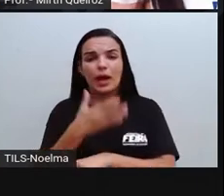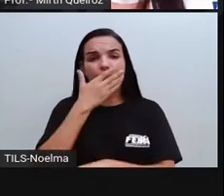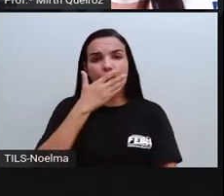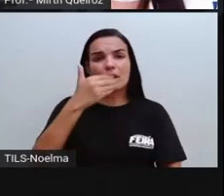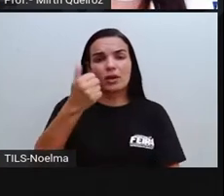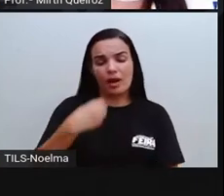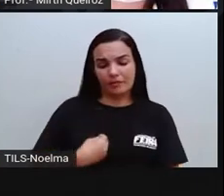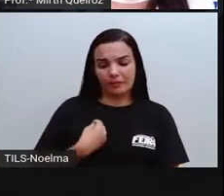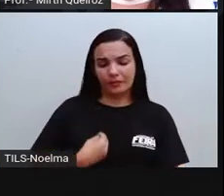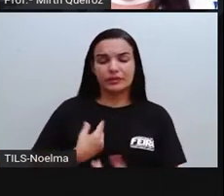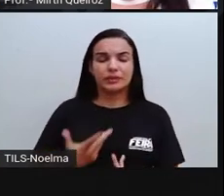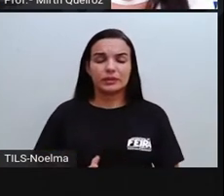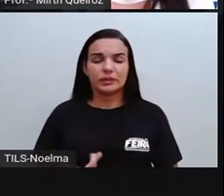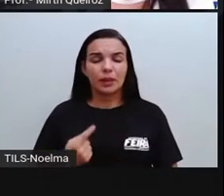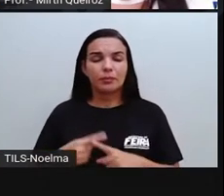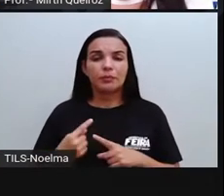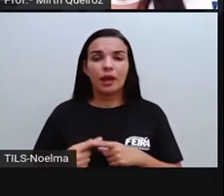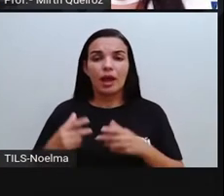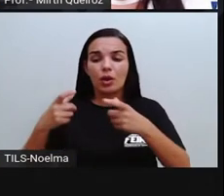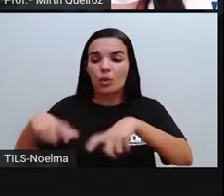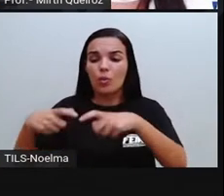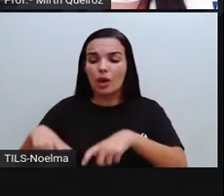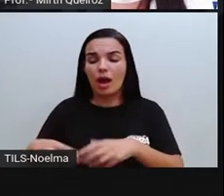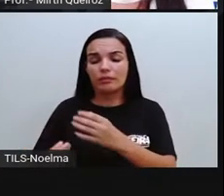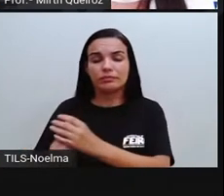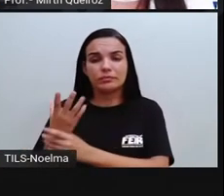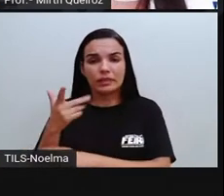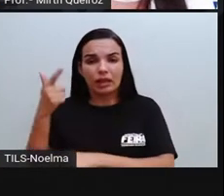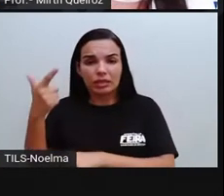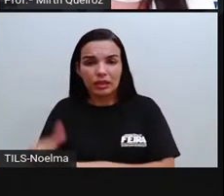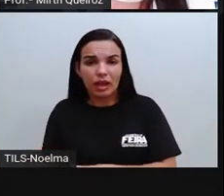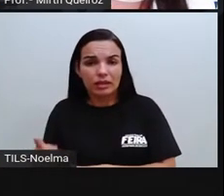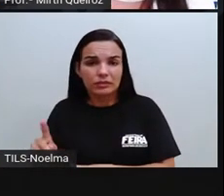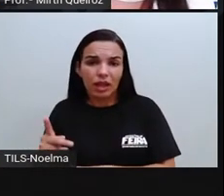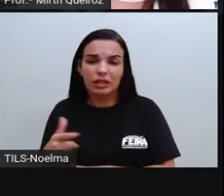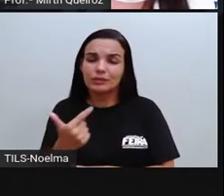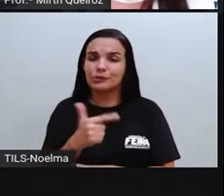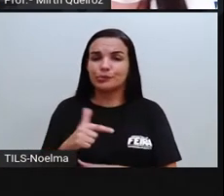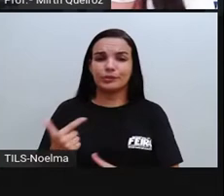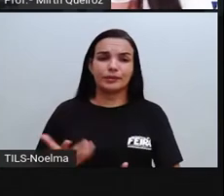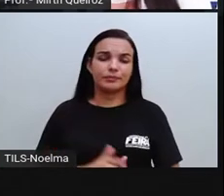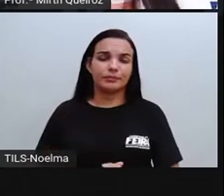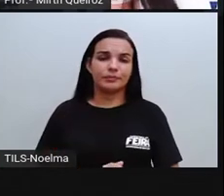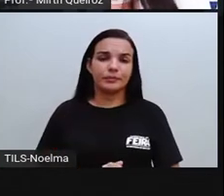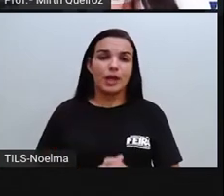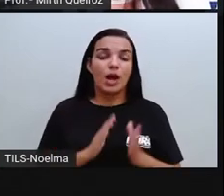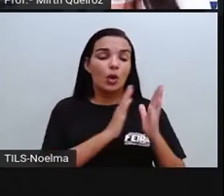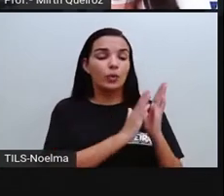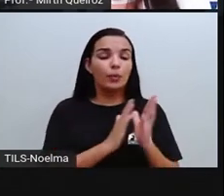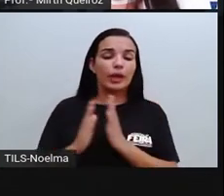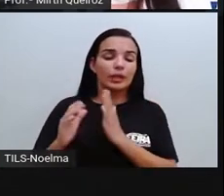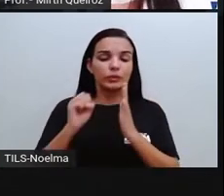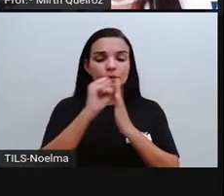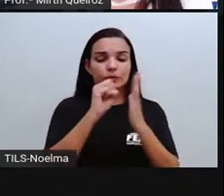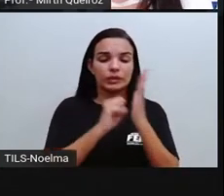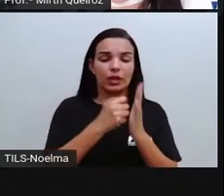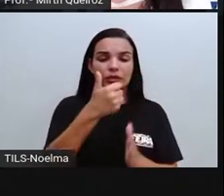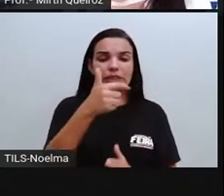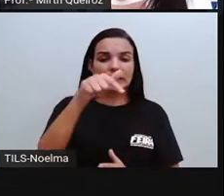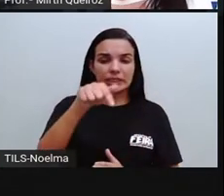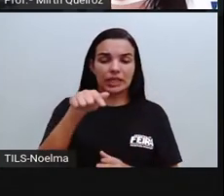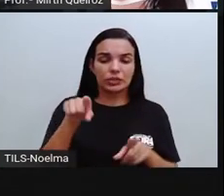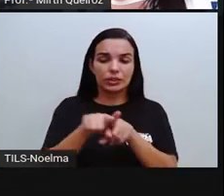escasso no seu local de origem. Durante os séculos XVII e o século XVIII, a